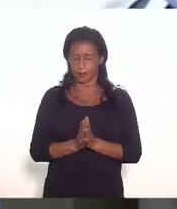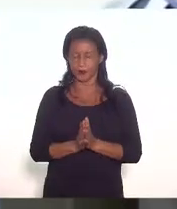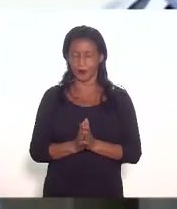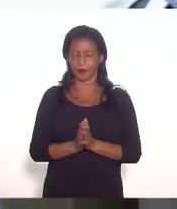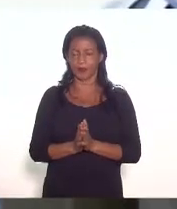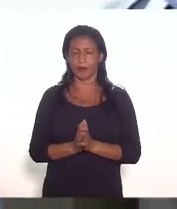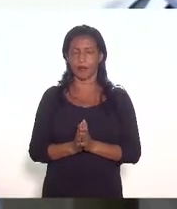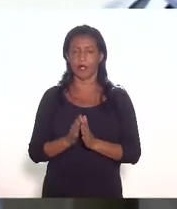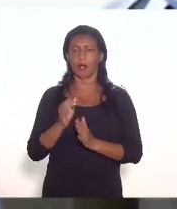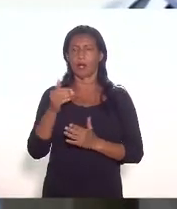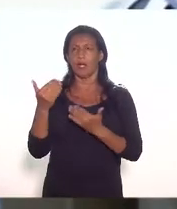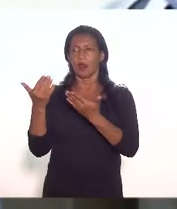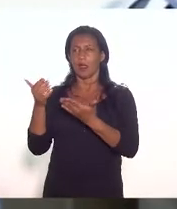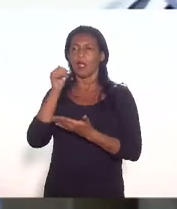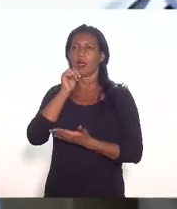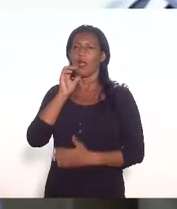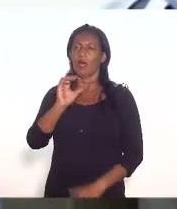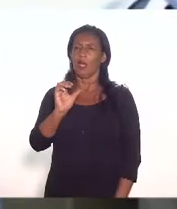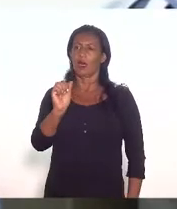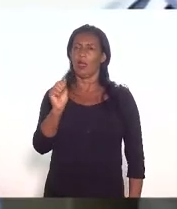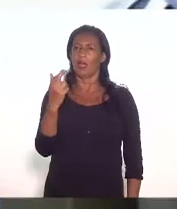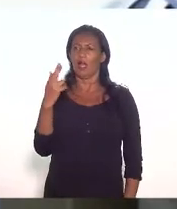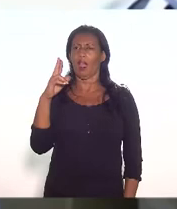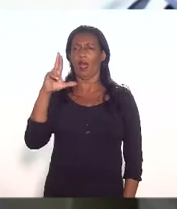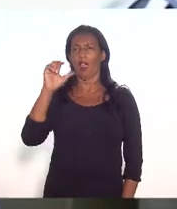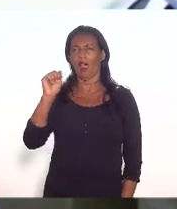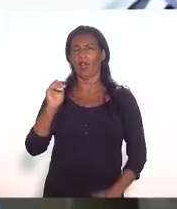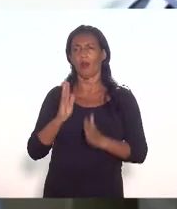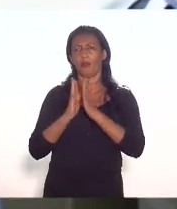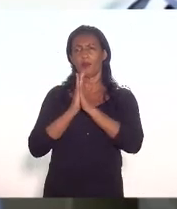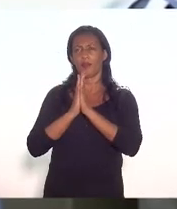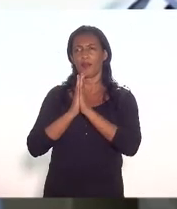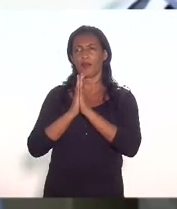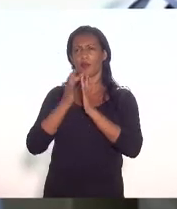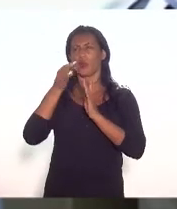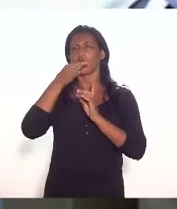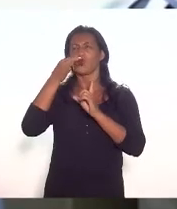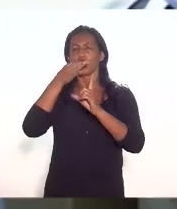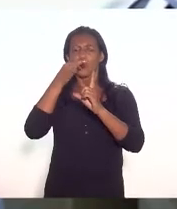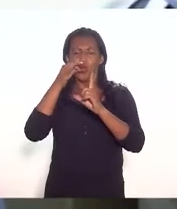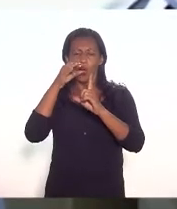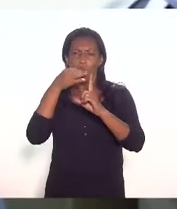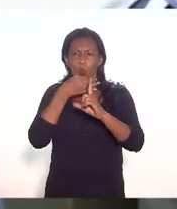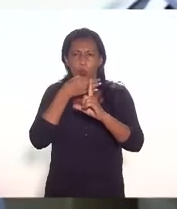Pereira desliga seu som que está vazando o som para a nossa reunião por favor